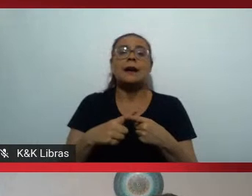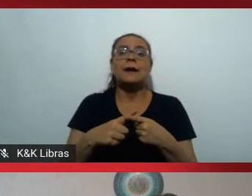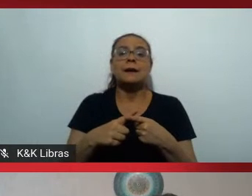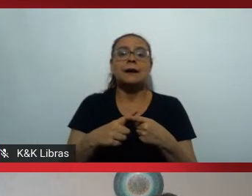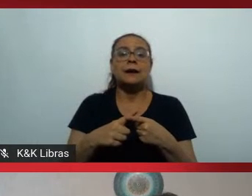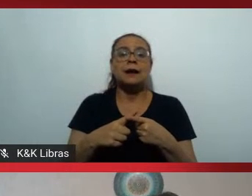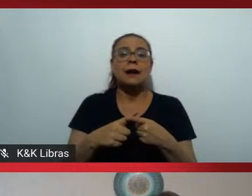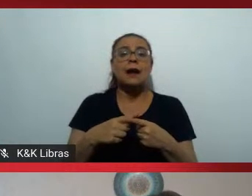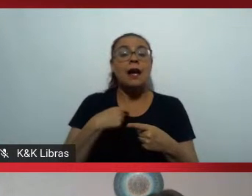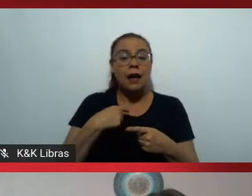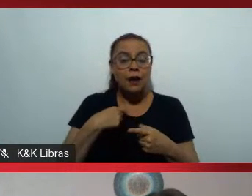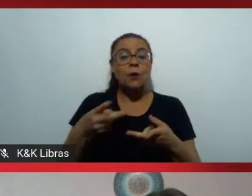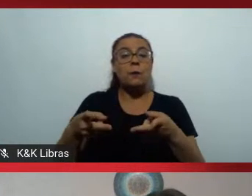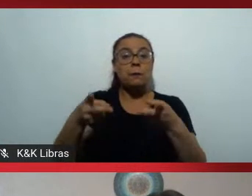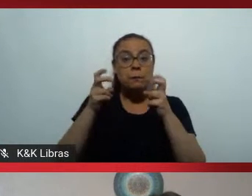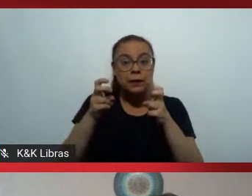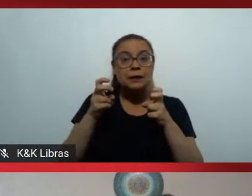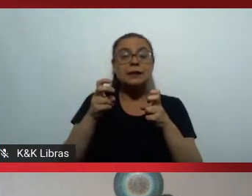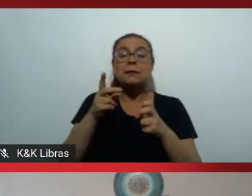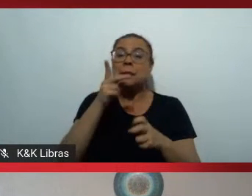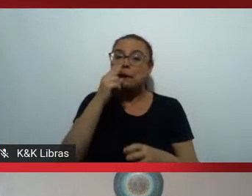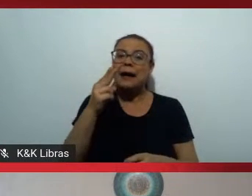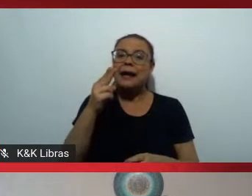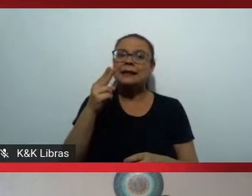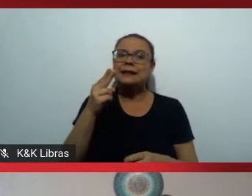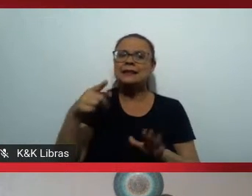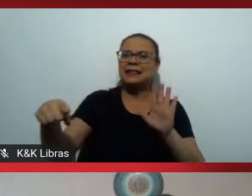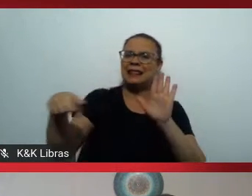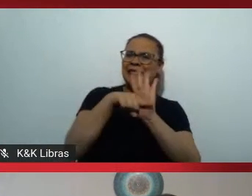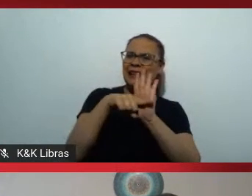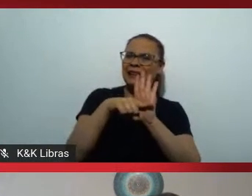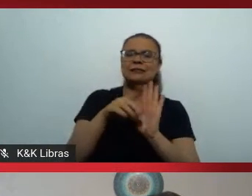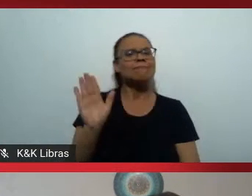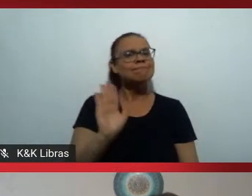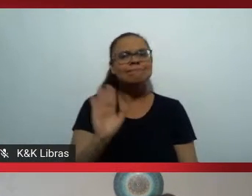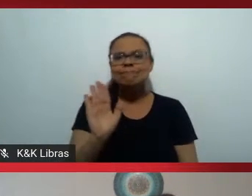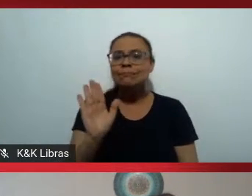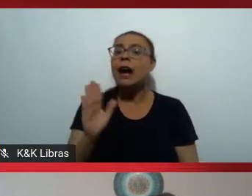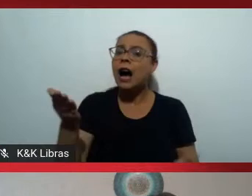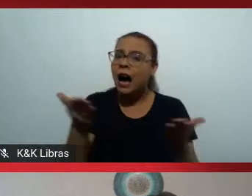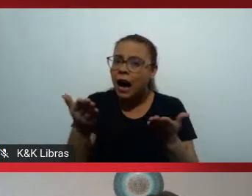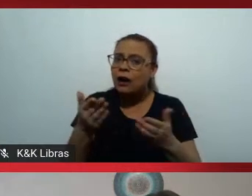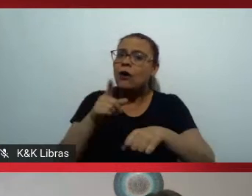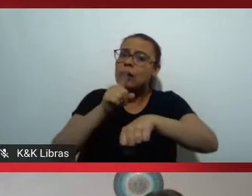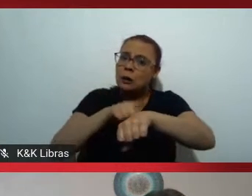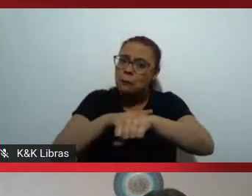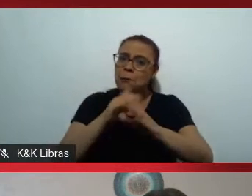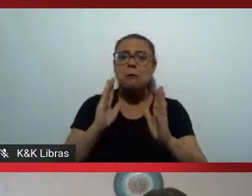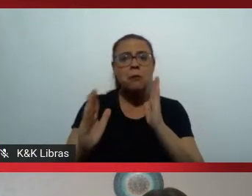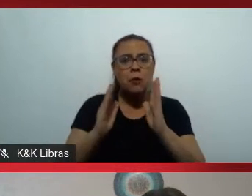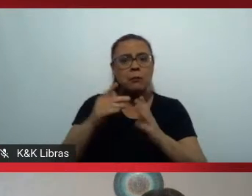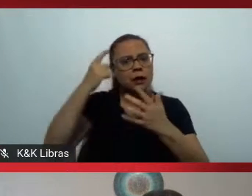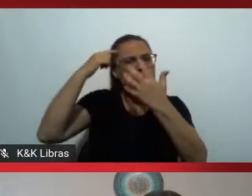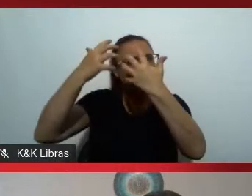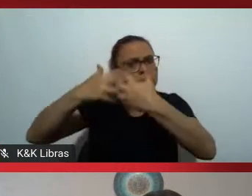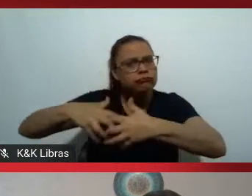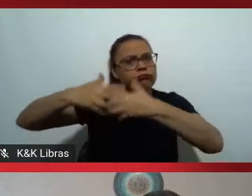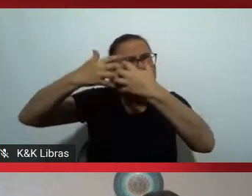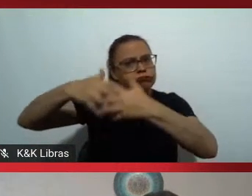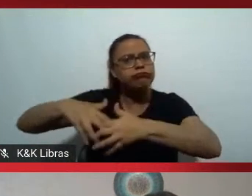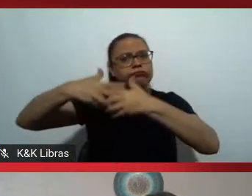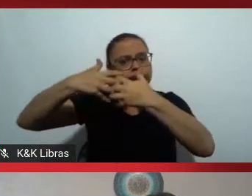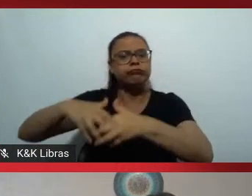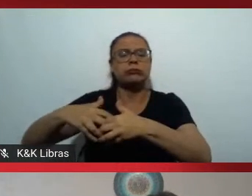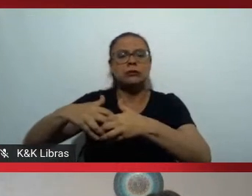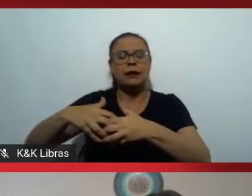olhar muito pessimista, mas eu acho que é o momento da gente refletir e trazer essa reflexão para esse